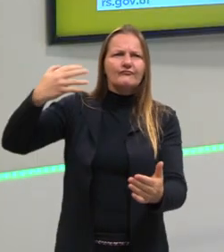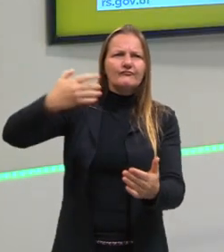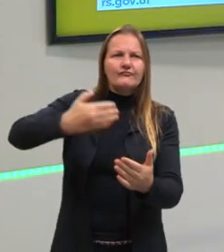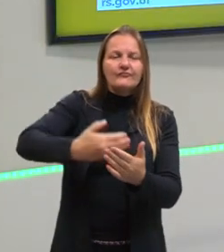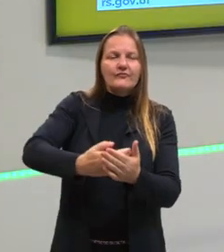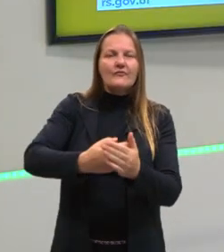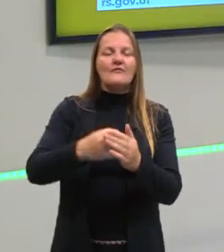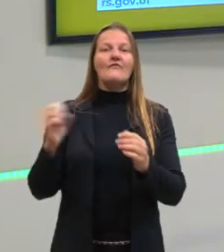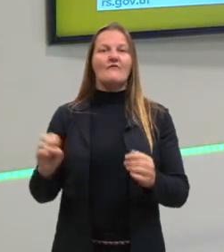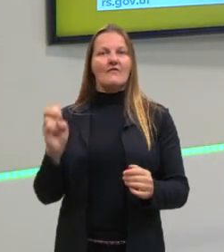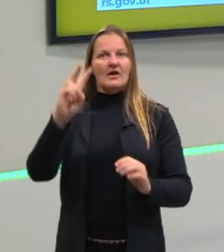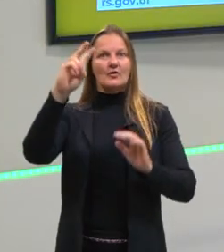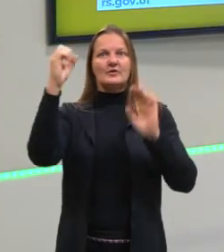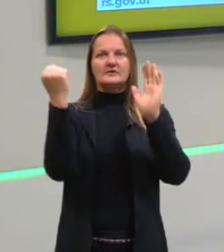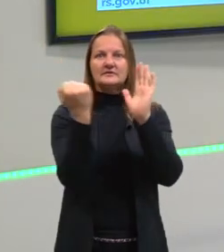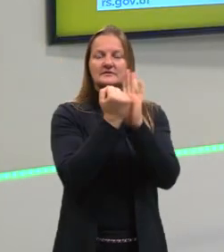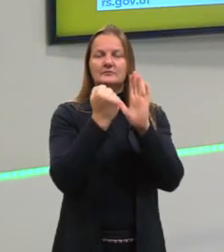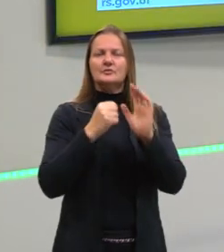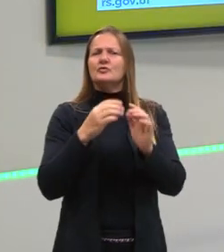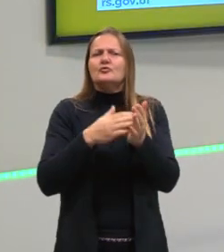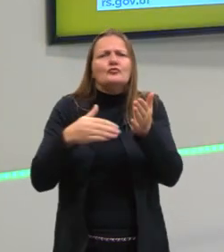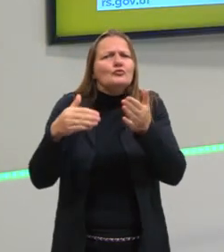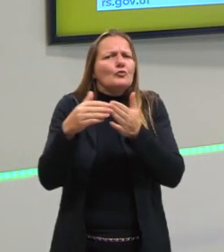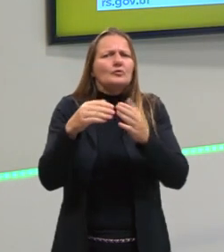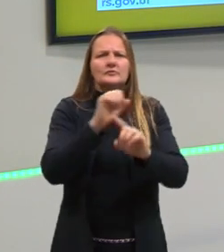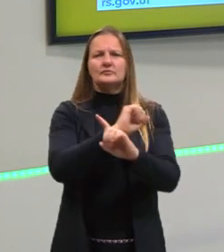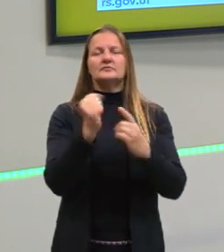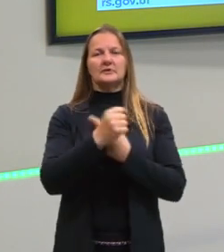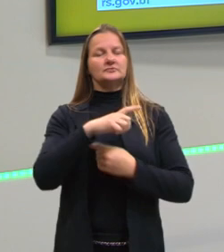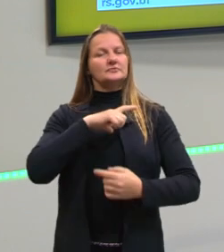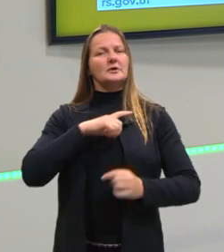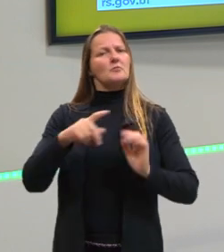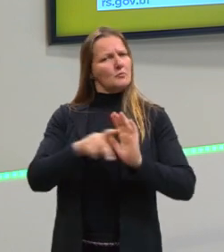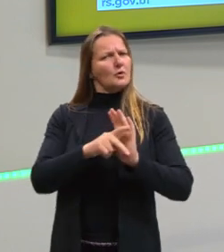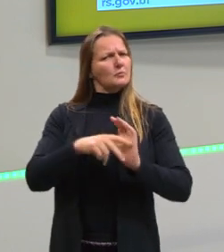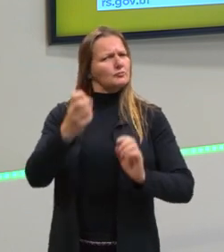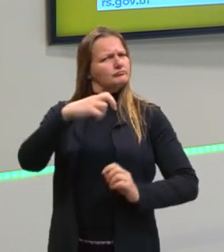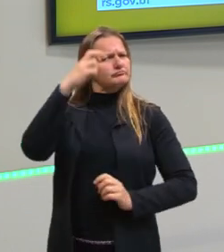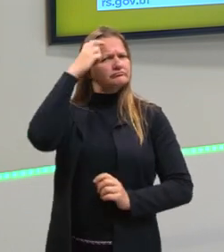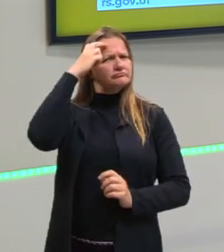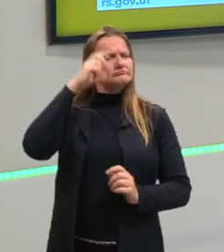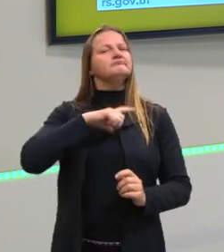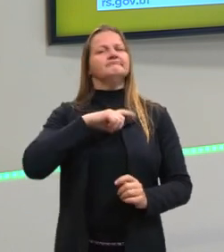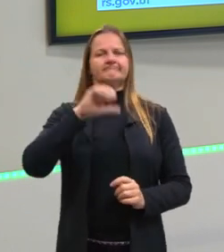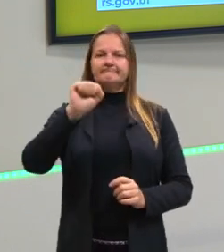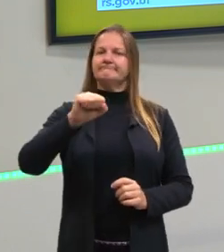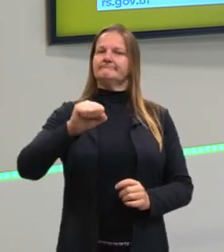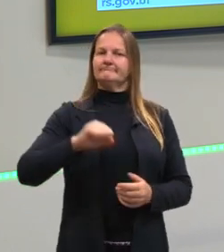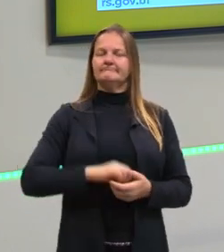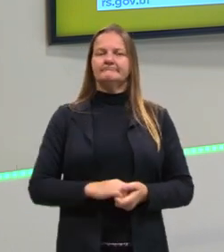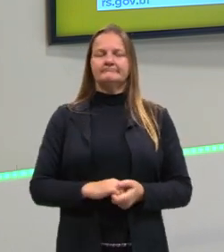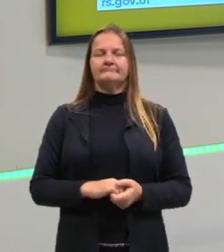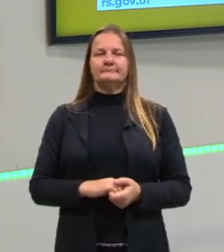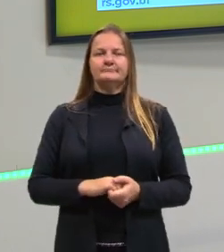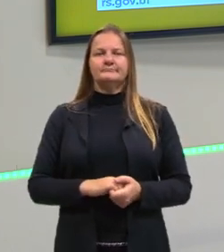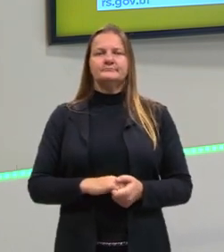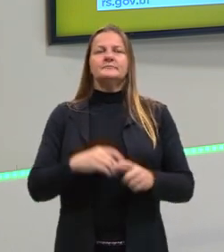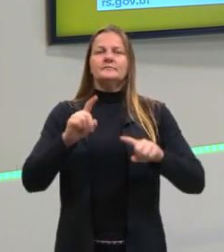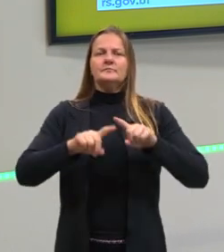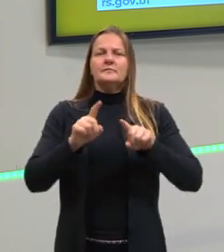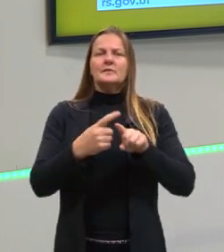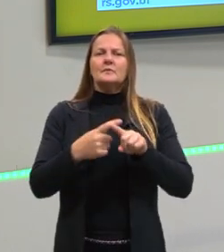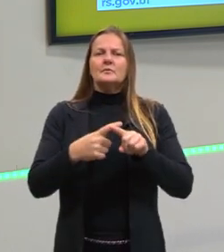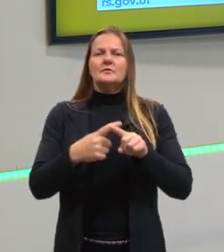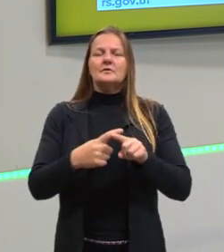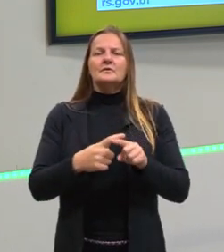e símbolos, todas as sociedades têm cultura. Certo? Todas as sociedades têm cultura. Então, esse papo de